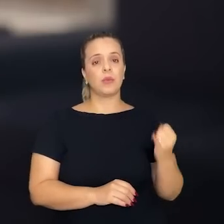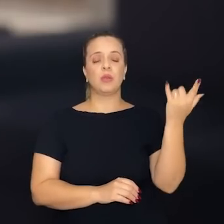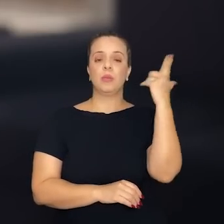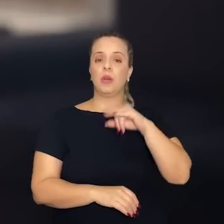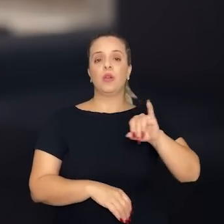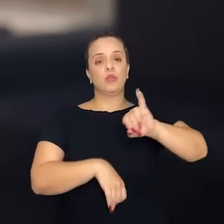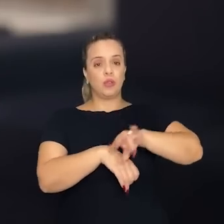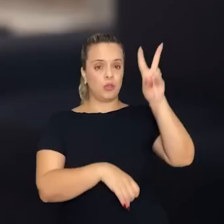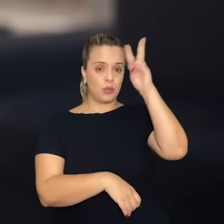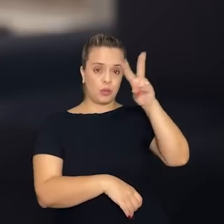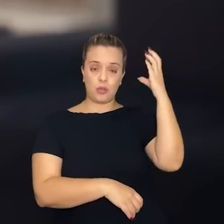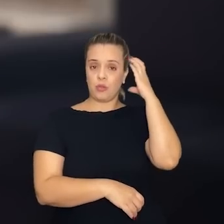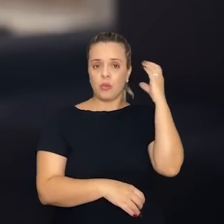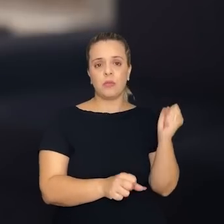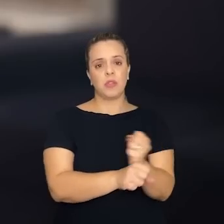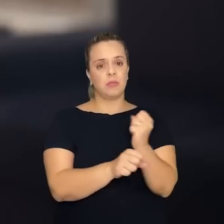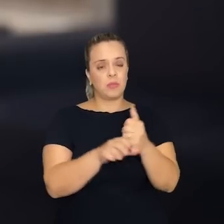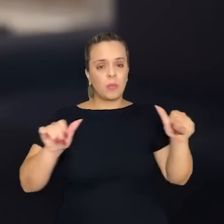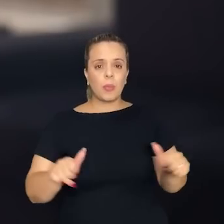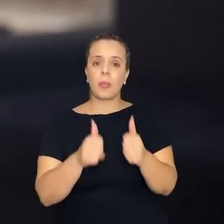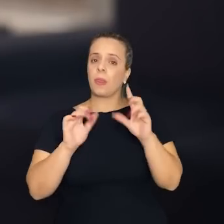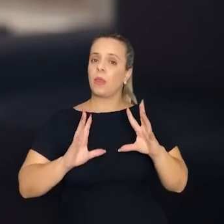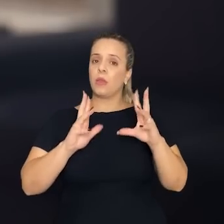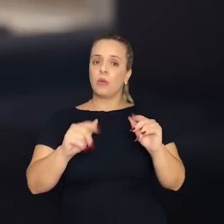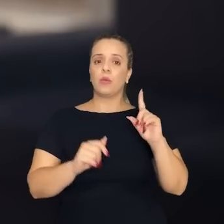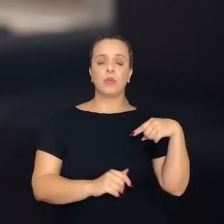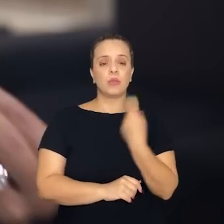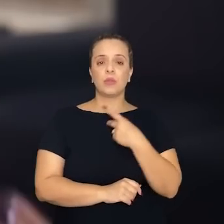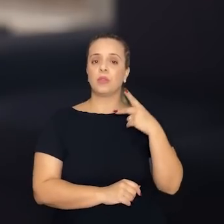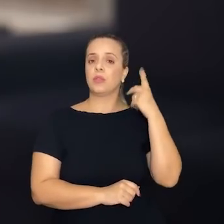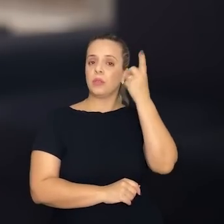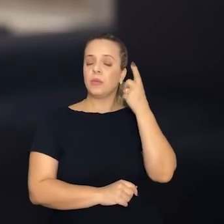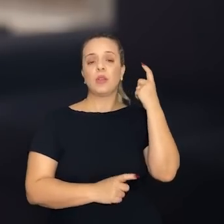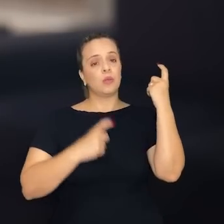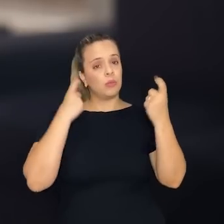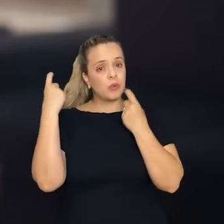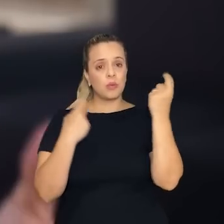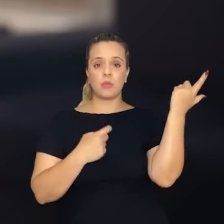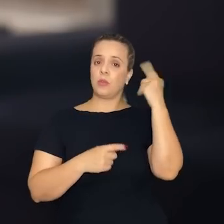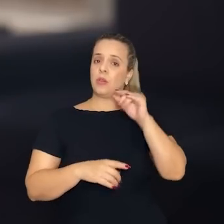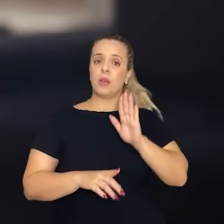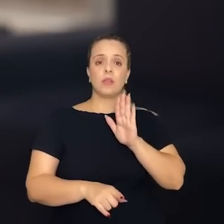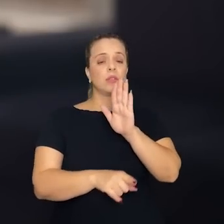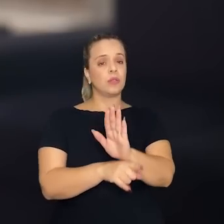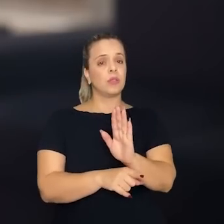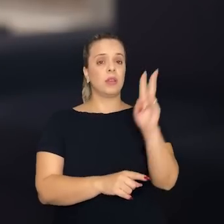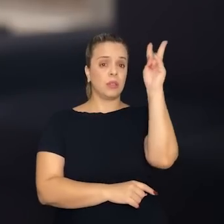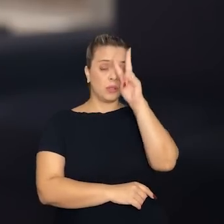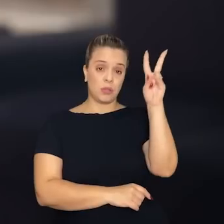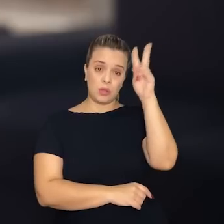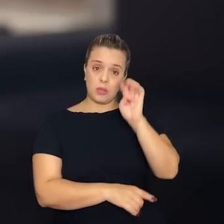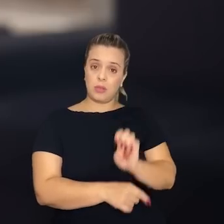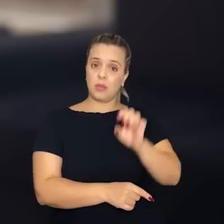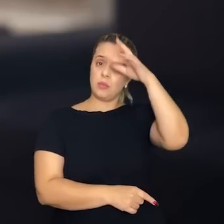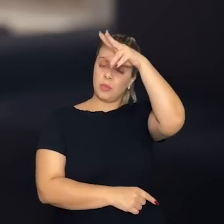Cuiabano. É uma preocupação que todos nós, deputados, temos em poder fazer parte dessa história do Estado de Mato Grosso que